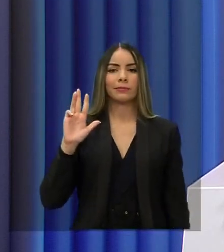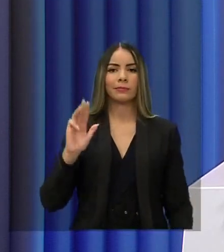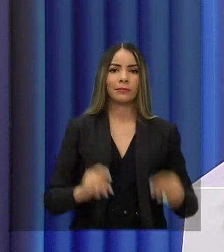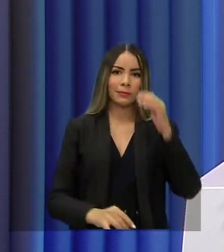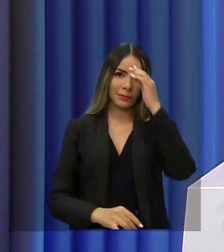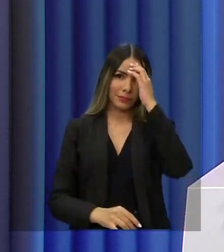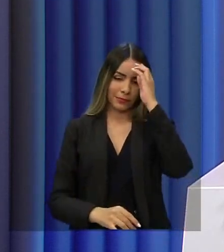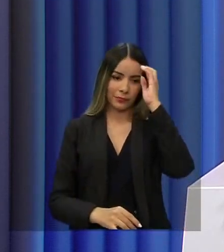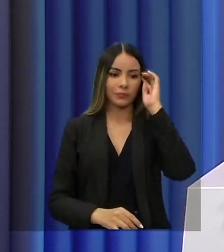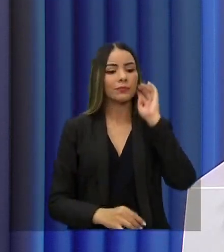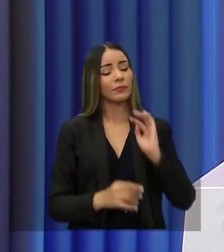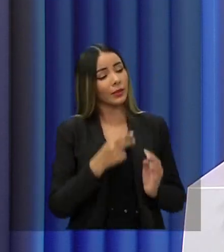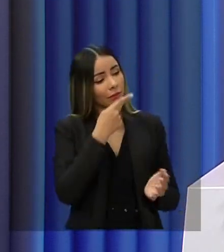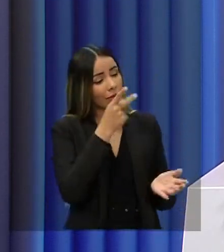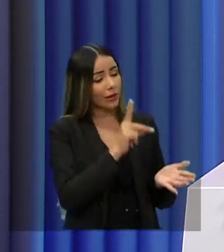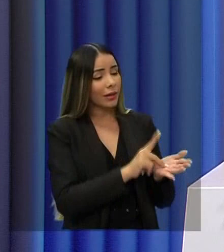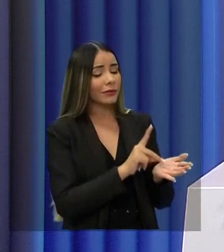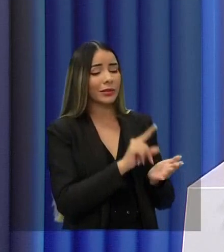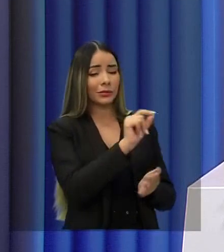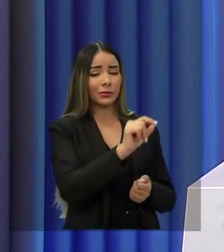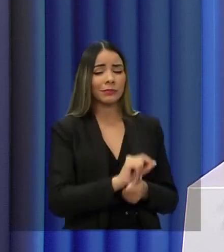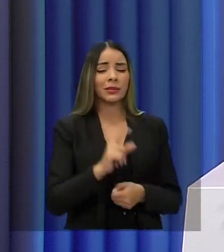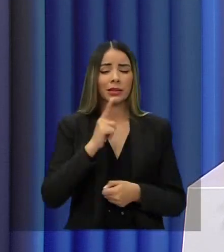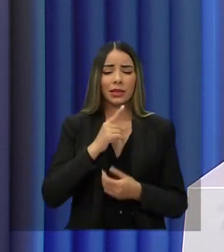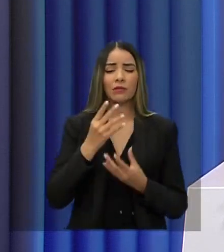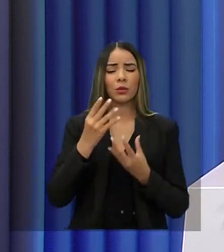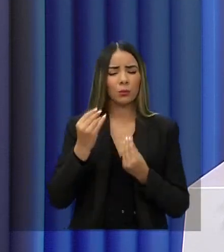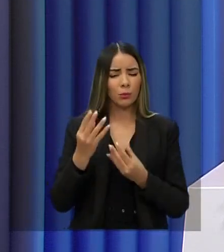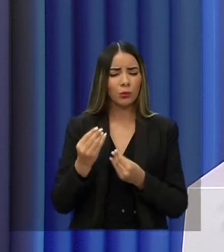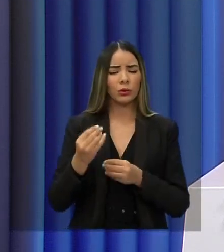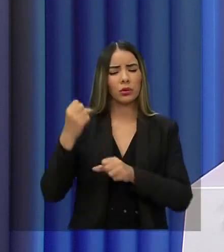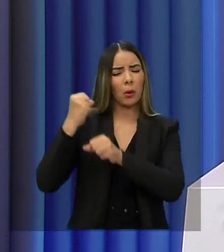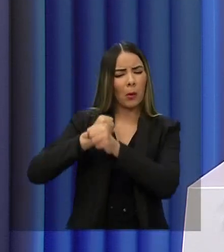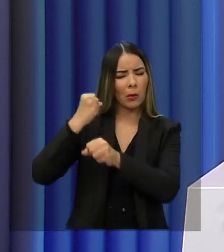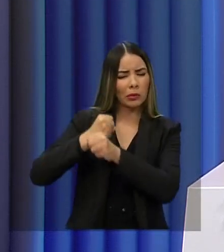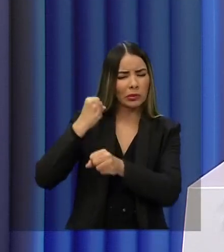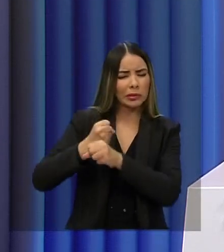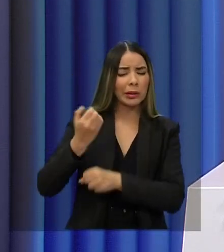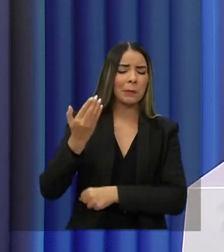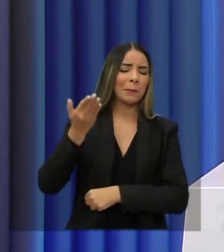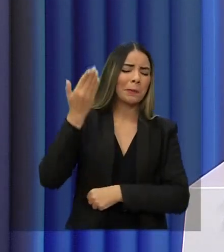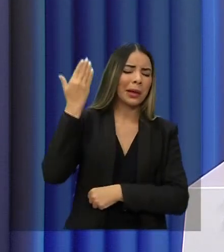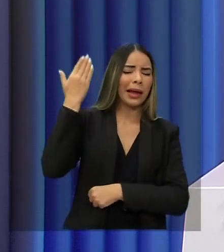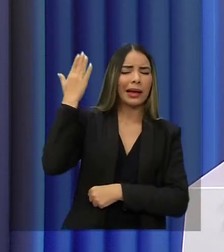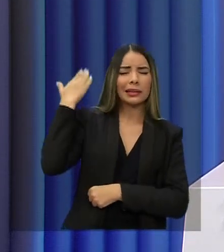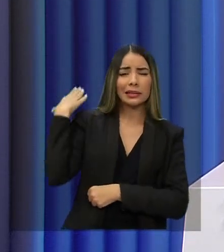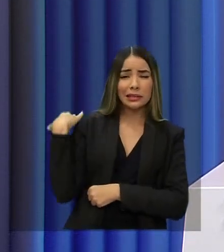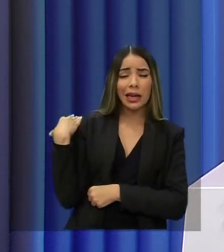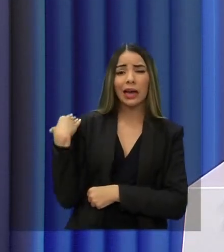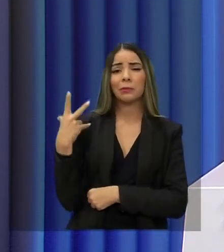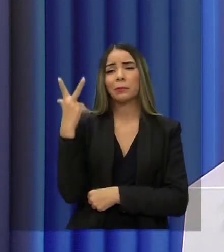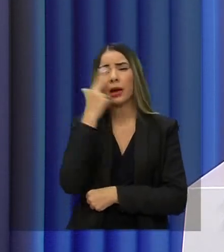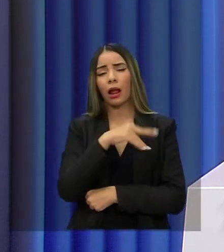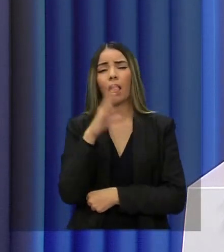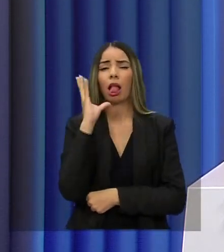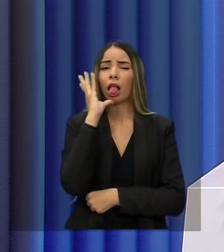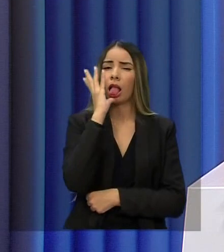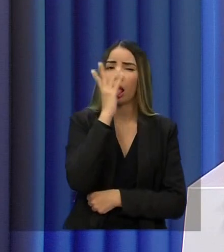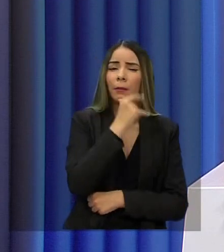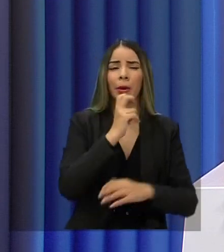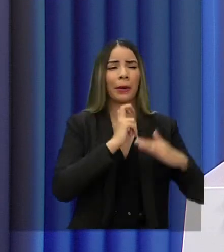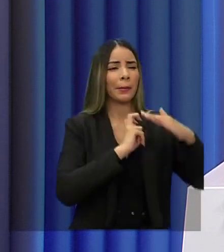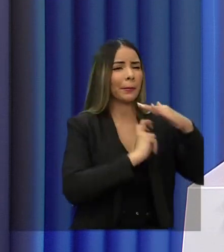A verdade, minha gente, é que muitas obras pensadas no passado e iniciadas estão com dificuldade de acabar. Metrô,